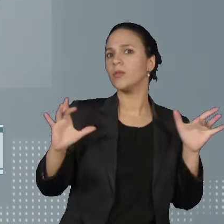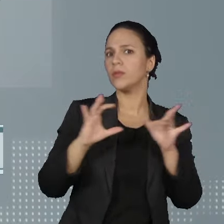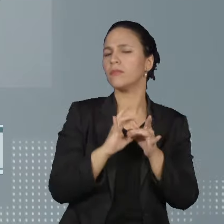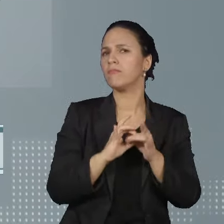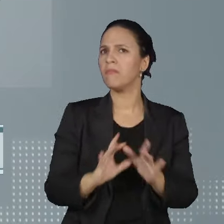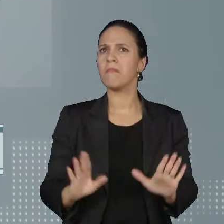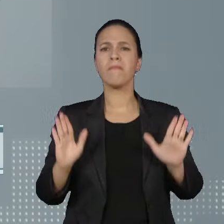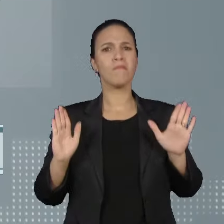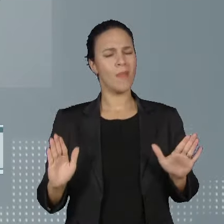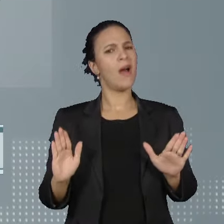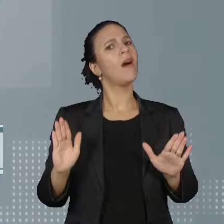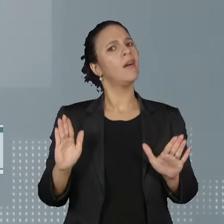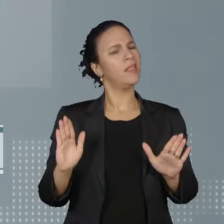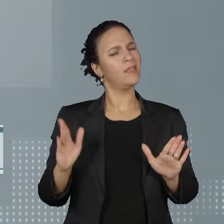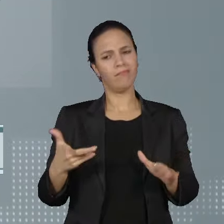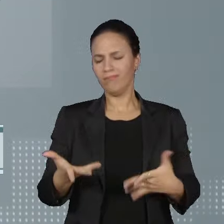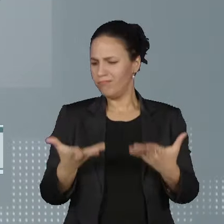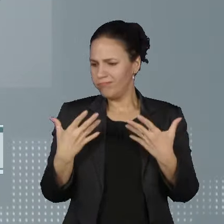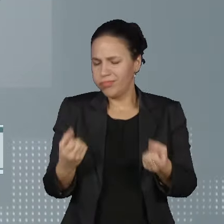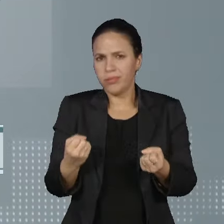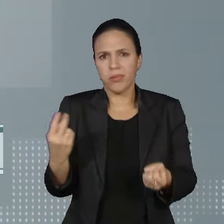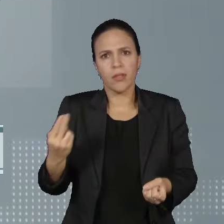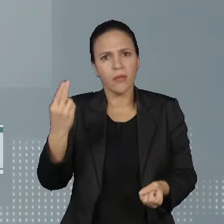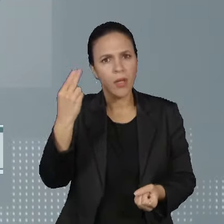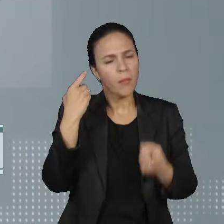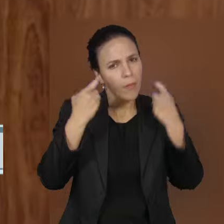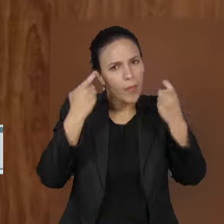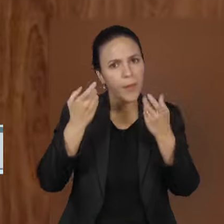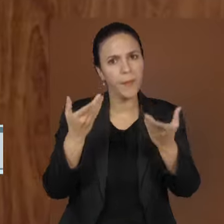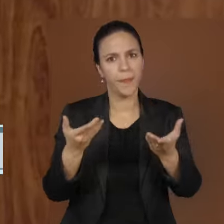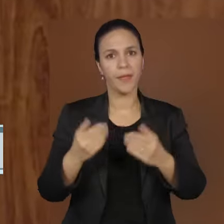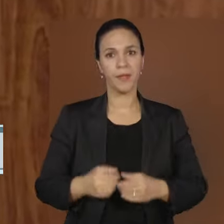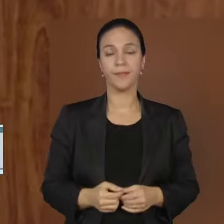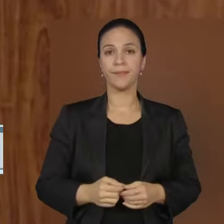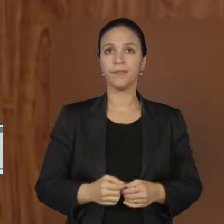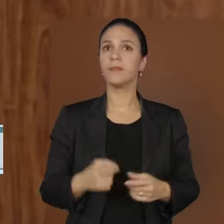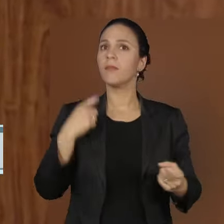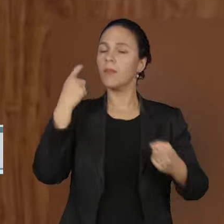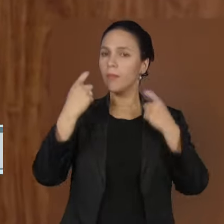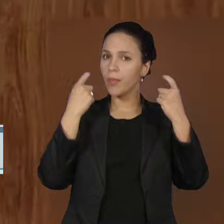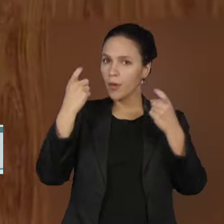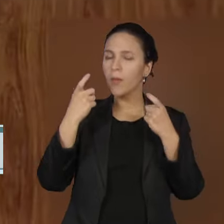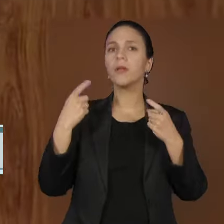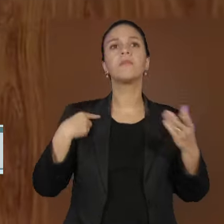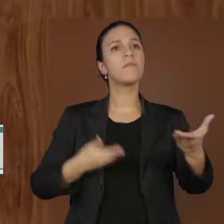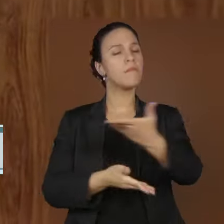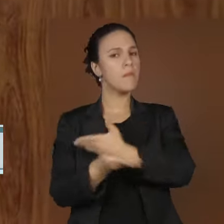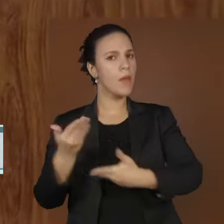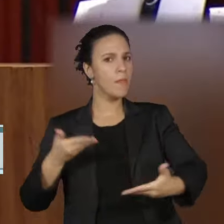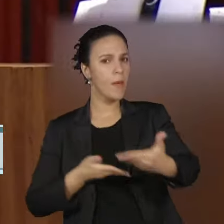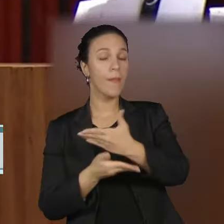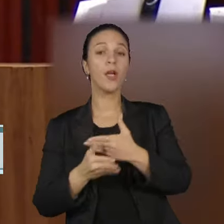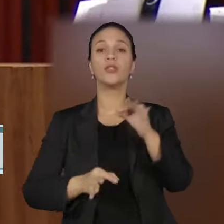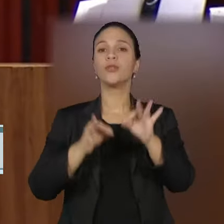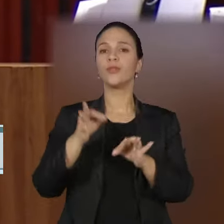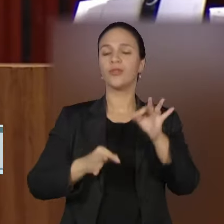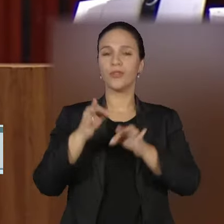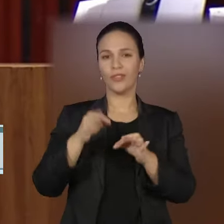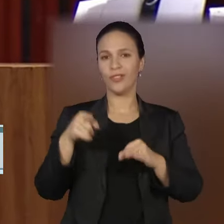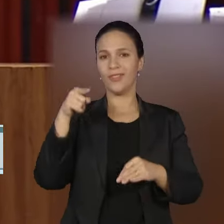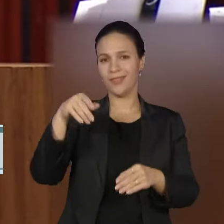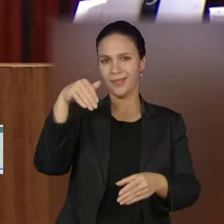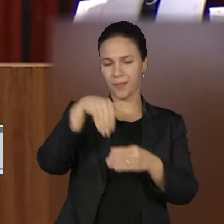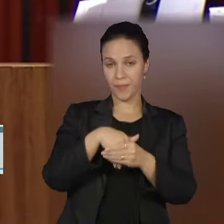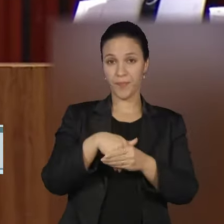classifica o cenário de inaceitável e preocupante. A preocupação é compartilhada pela Justiça Eleitoral. A presidente